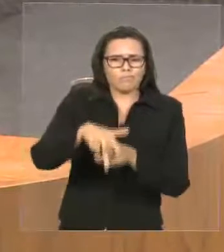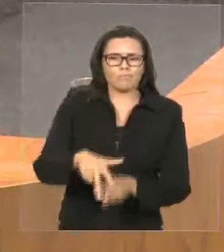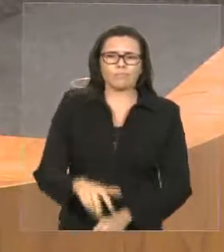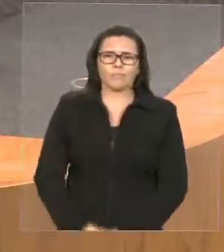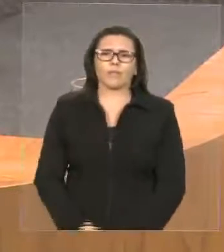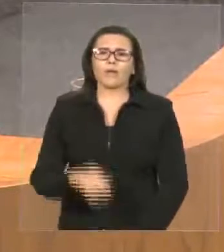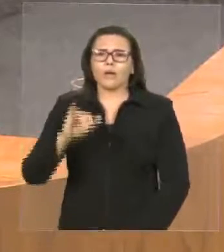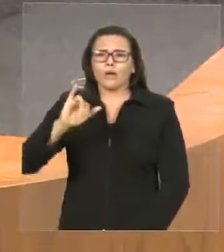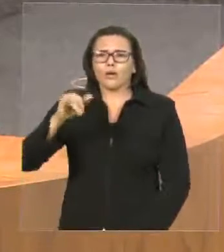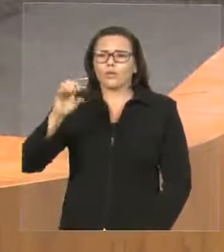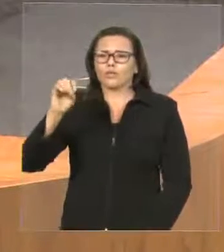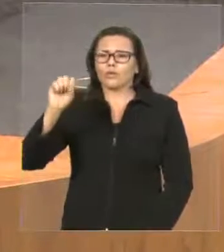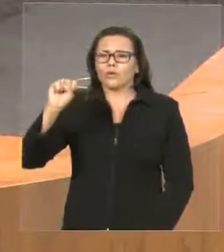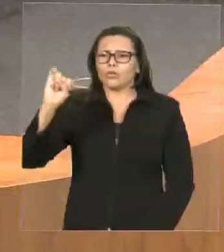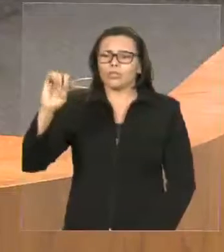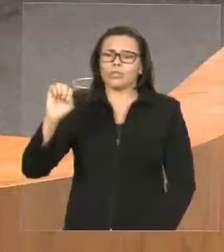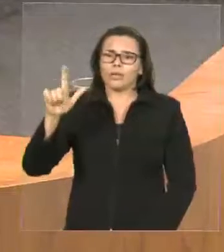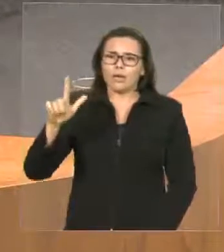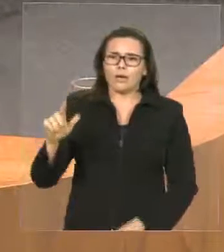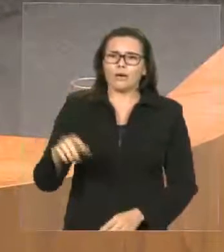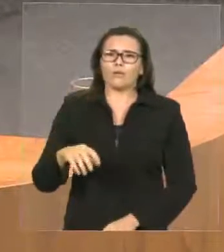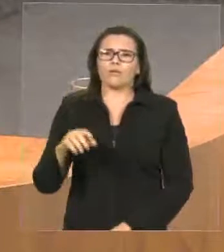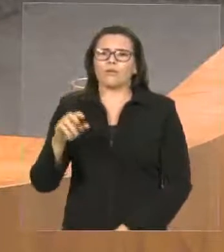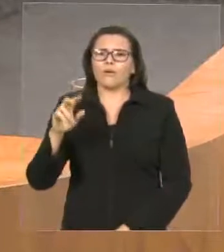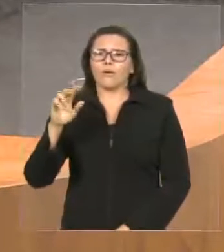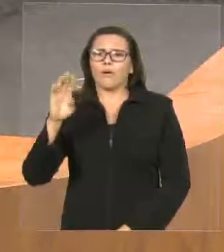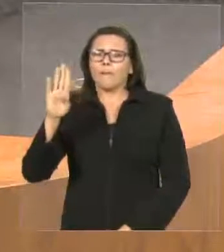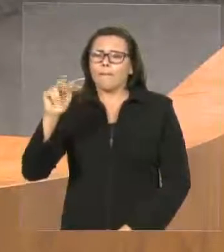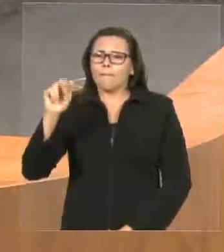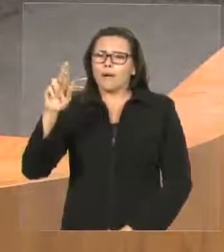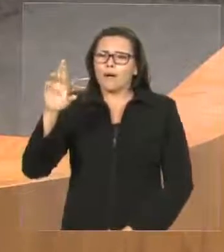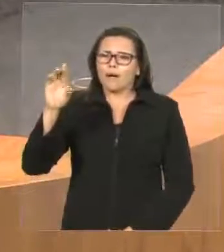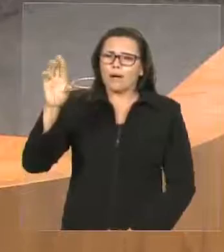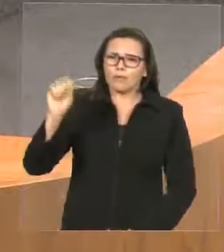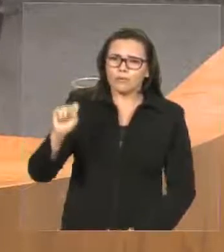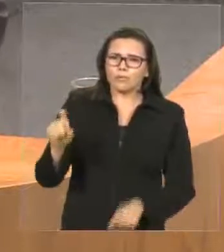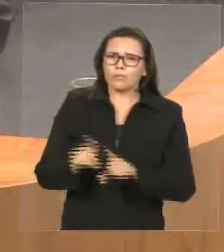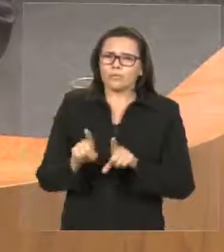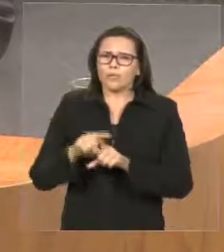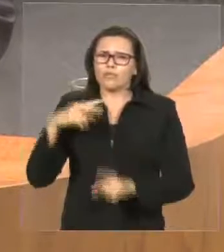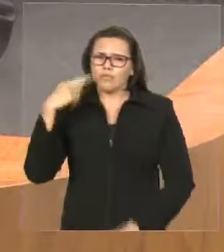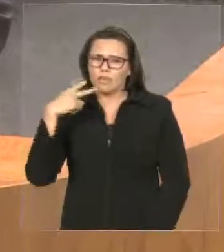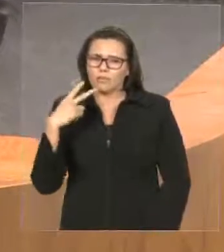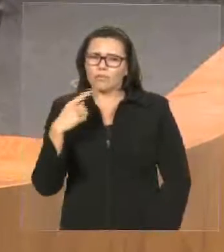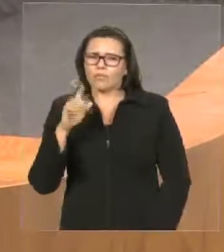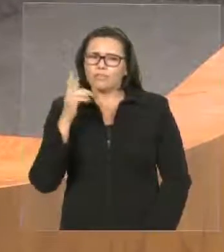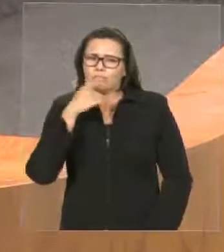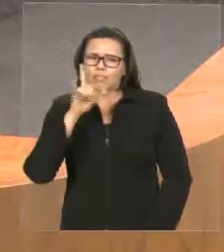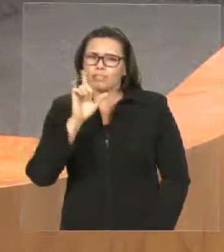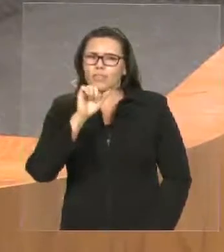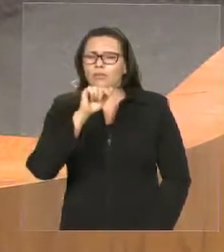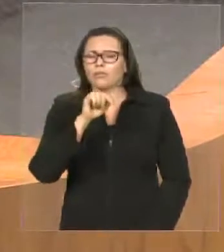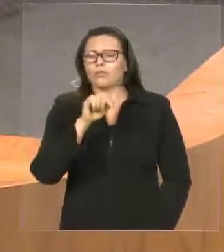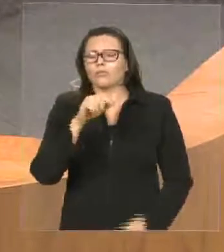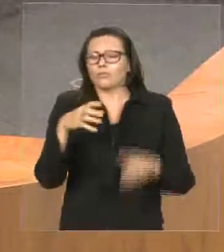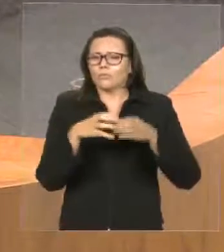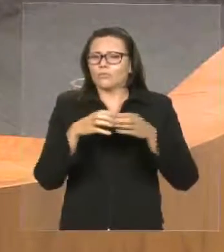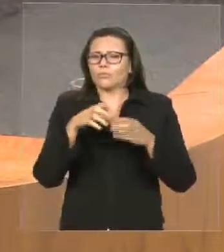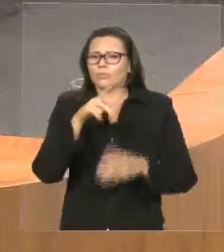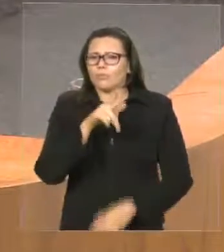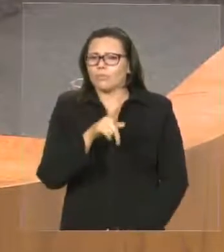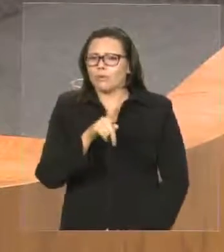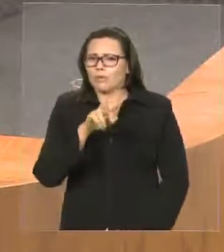Viana, Erivelton Barros, que é vereador eleito do PR, no município de Bernardo Mearim. Convido aqui,